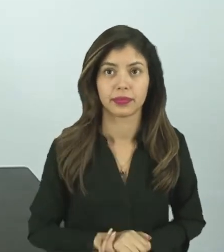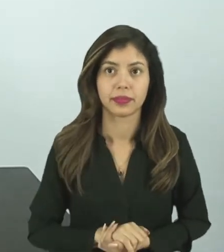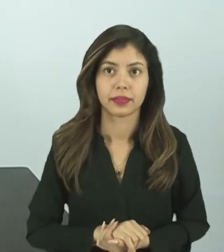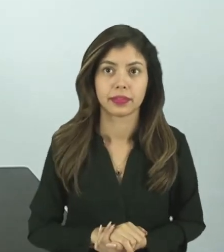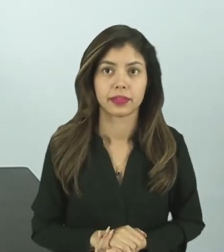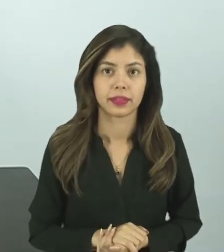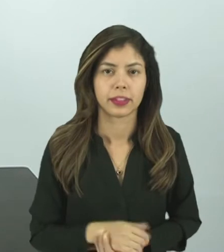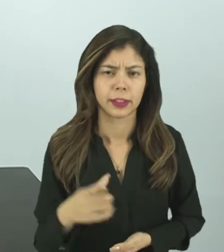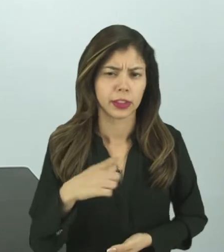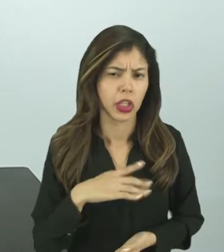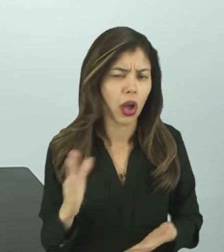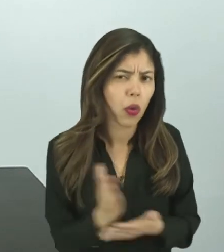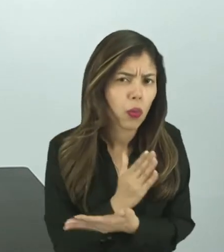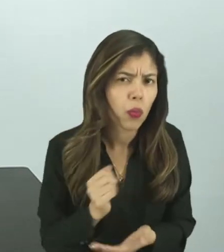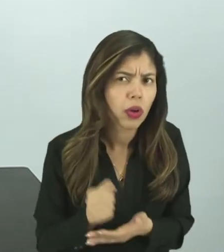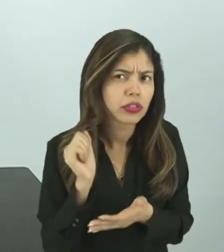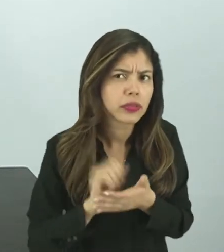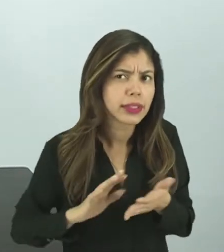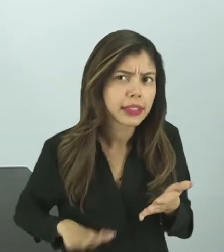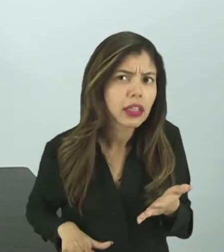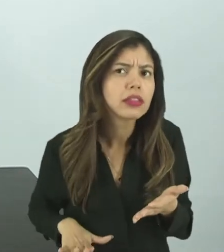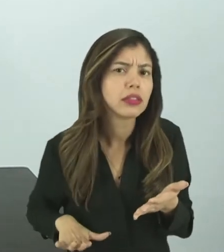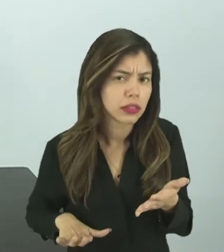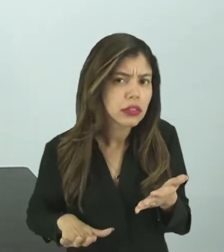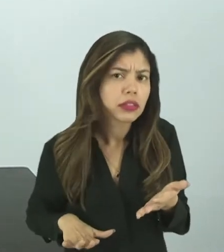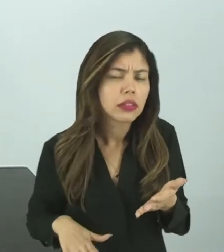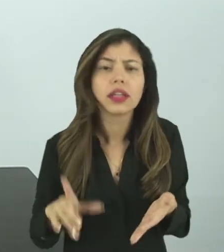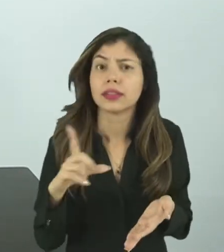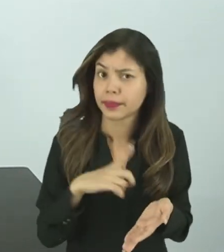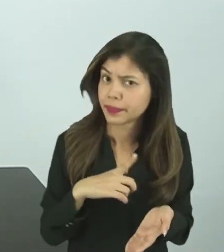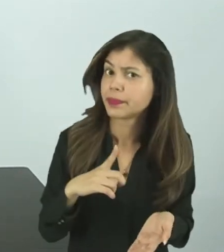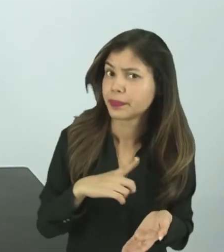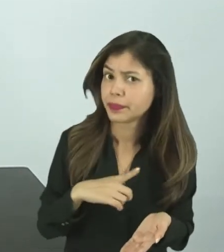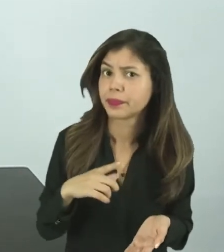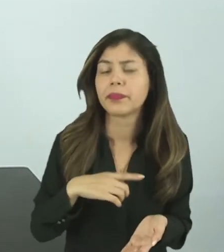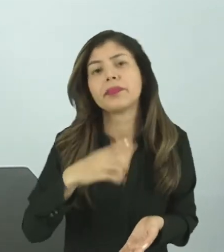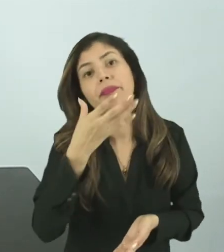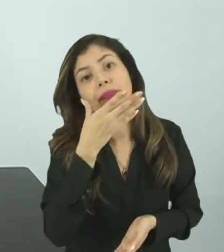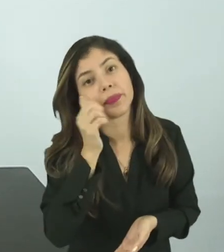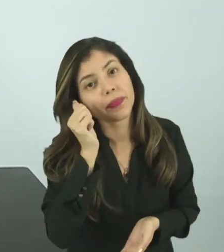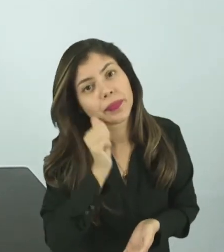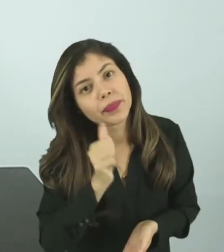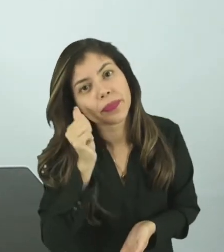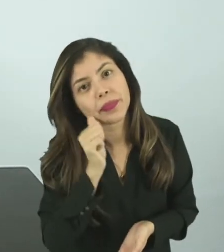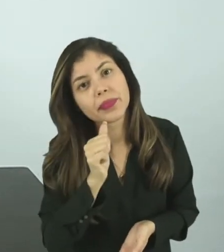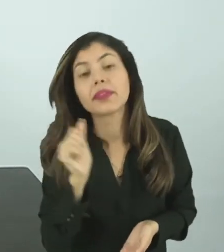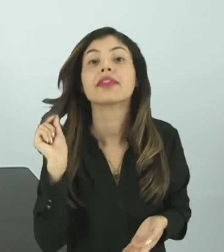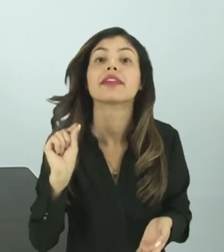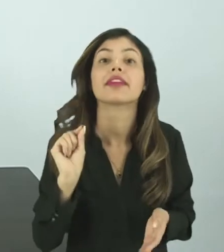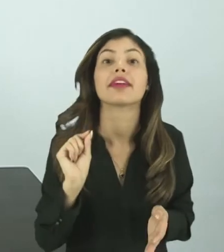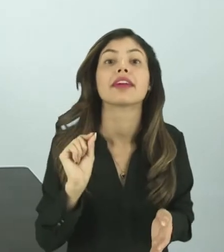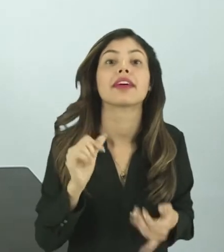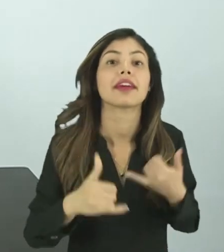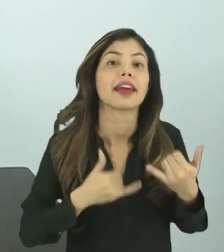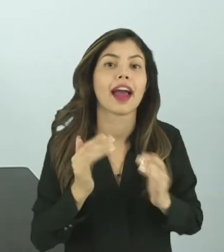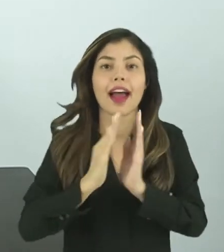Será que tem mais alguma atividade? Tem. As meninas adoram brincar de